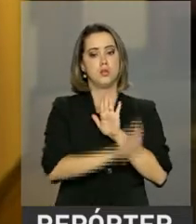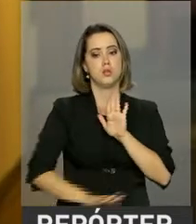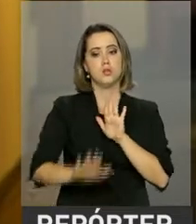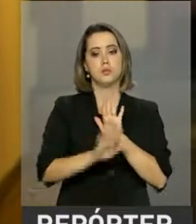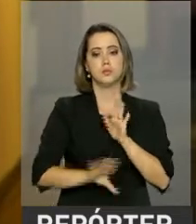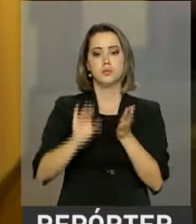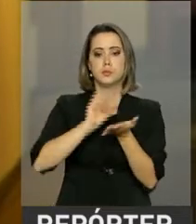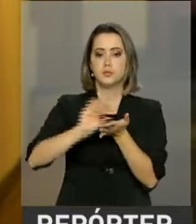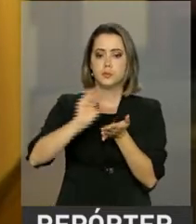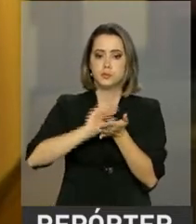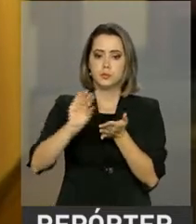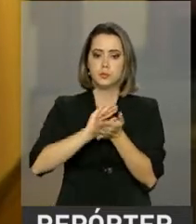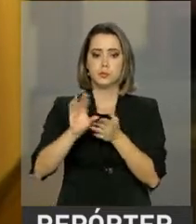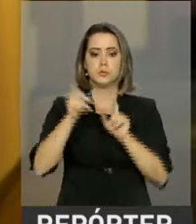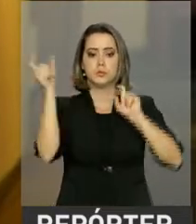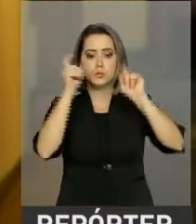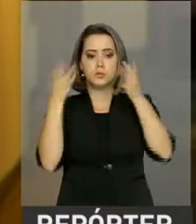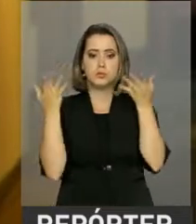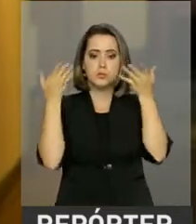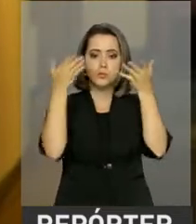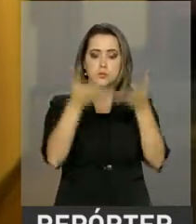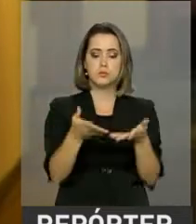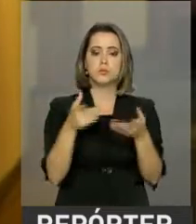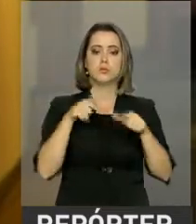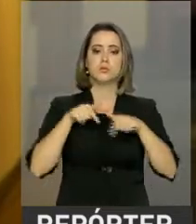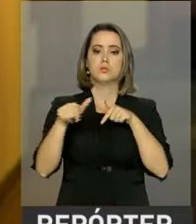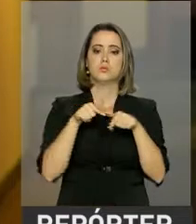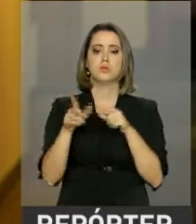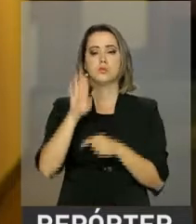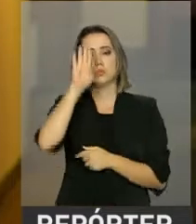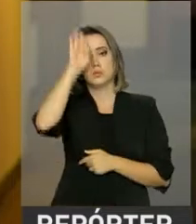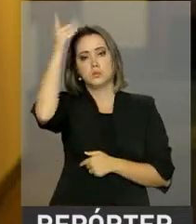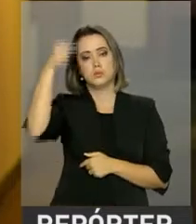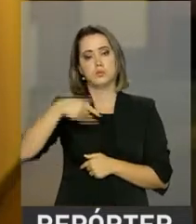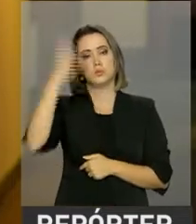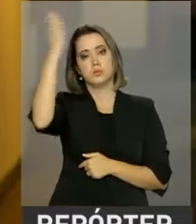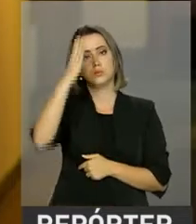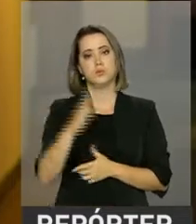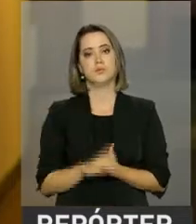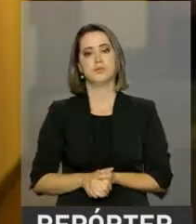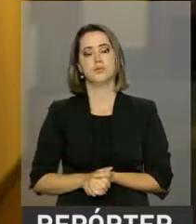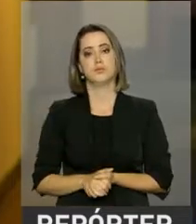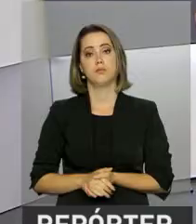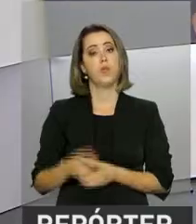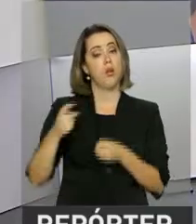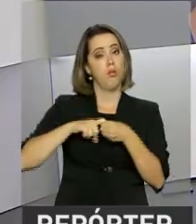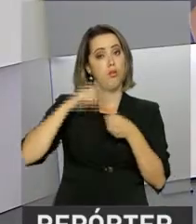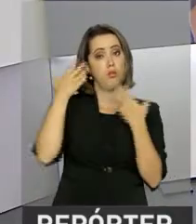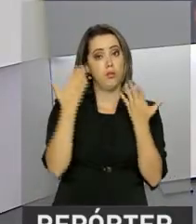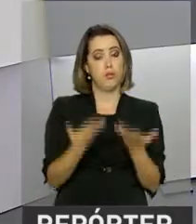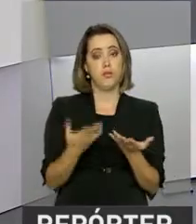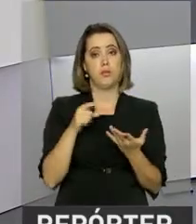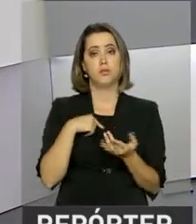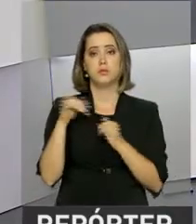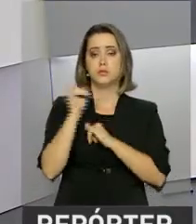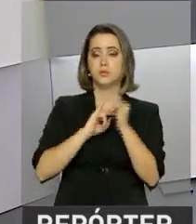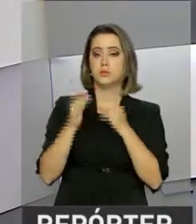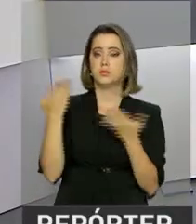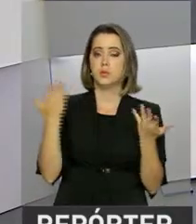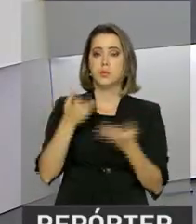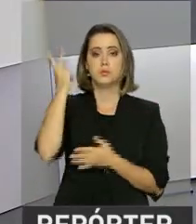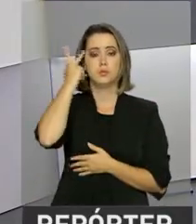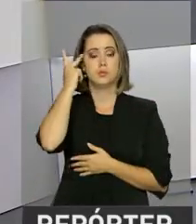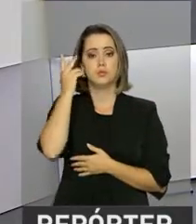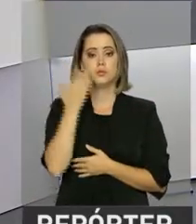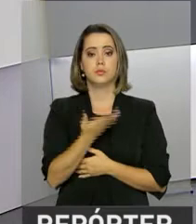investimentos para a atração e geração de empregos, principalmente aqui no Brasil. Jaime, eu volto com você. Essas são as informações aqui de São